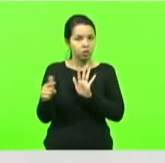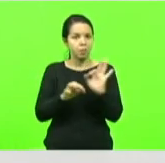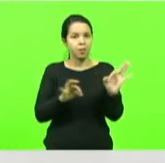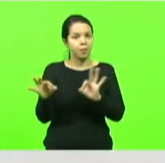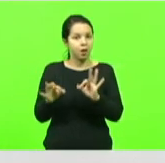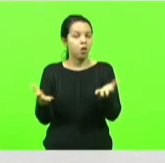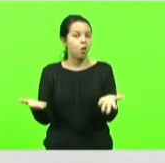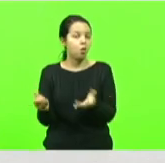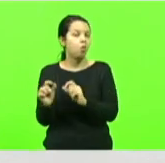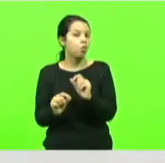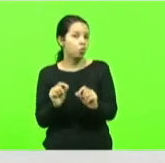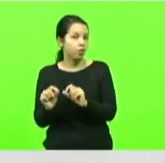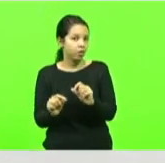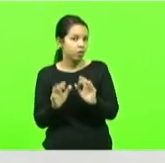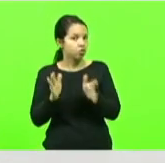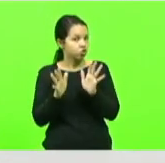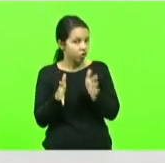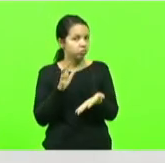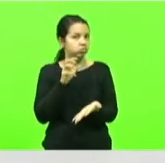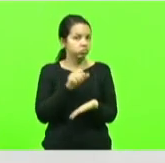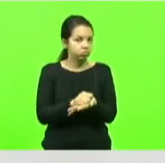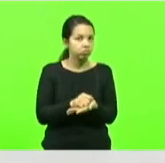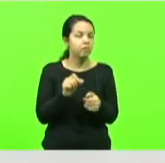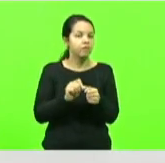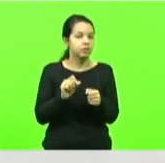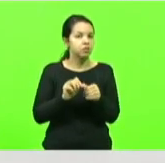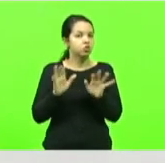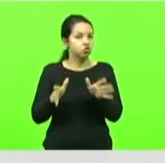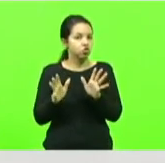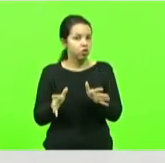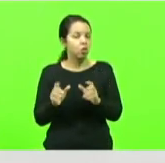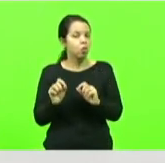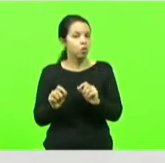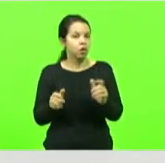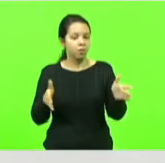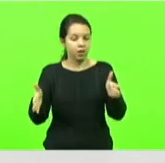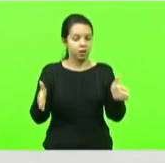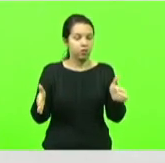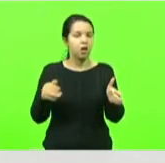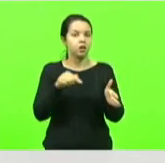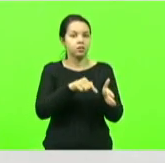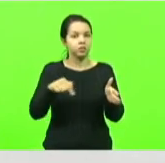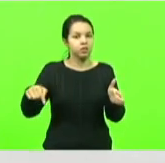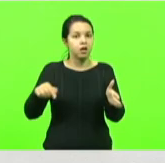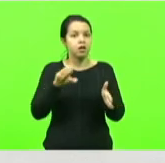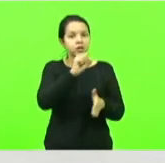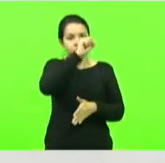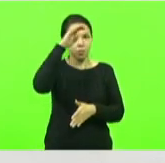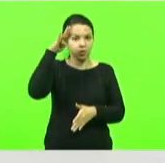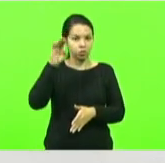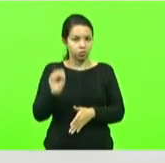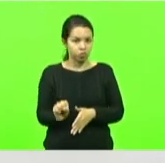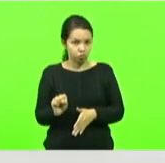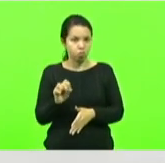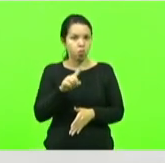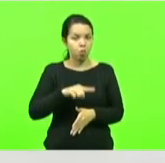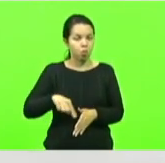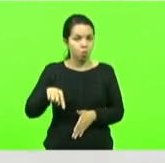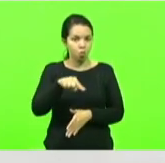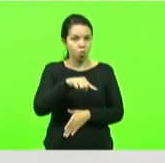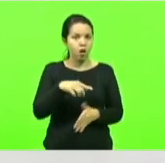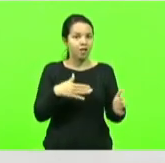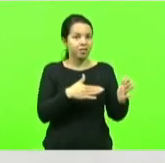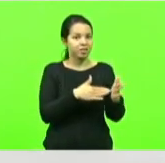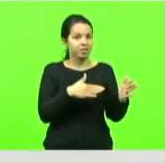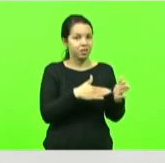momento já contratado em execução o trecho de São Bento do Sul chamado acesso oeste até